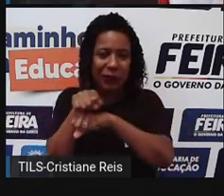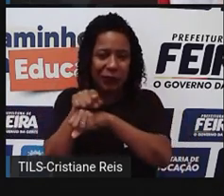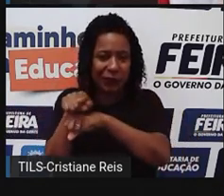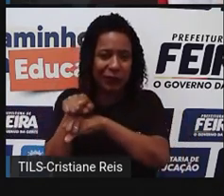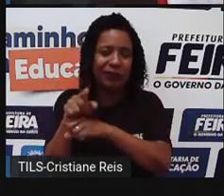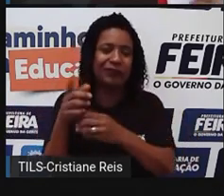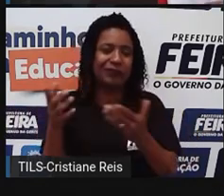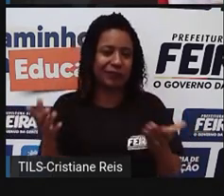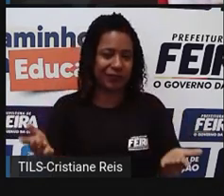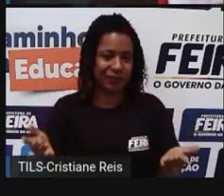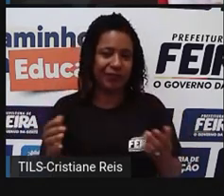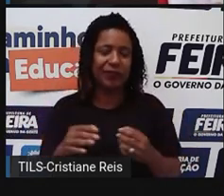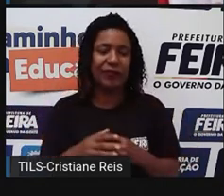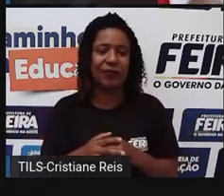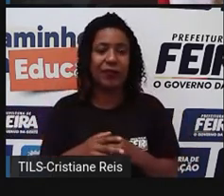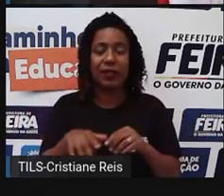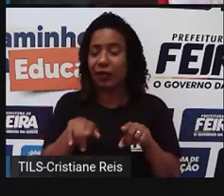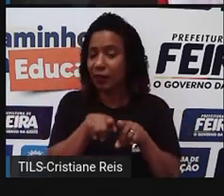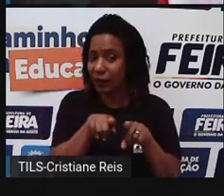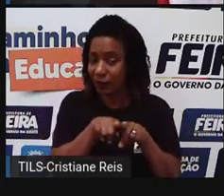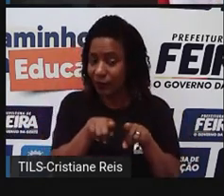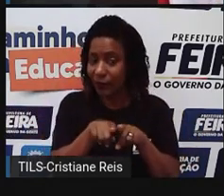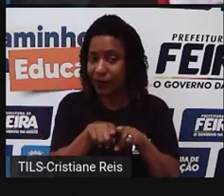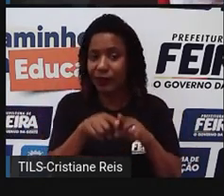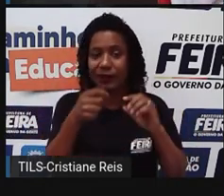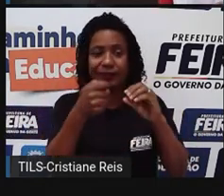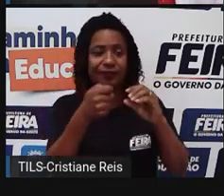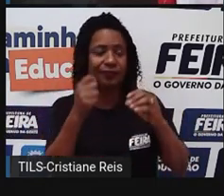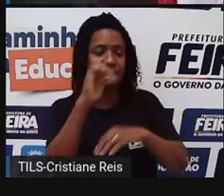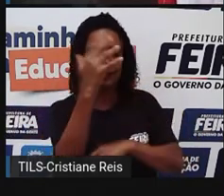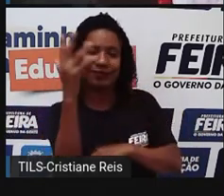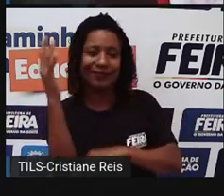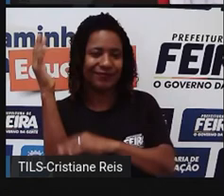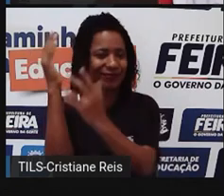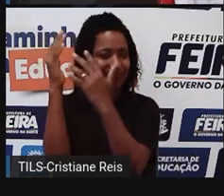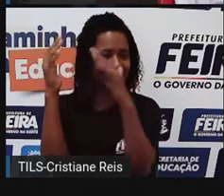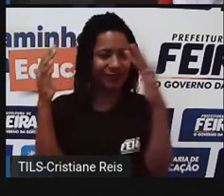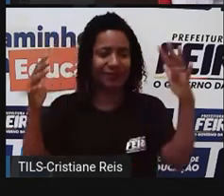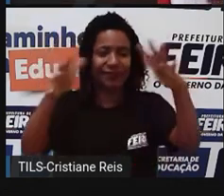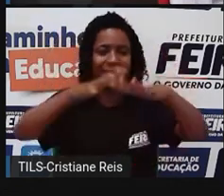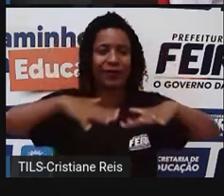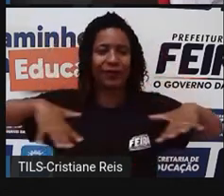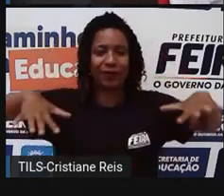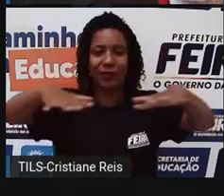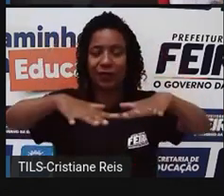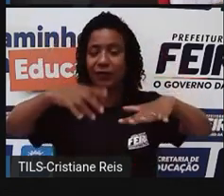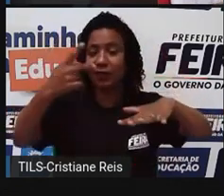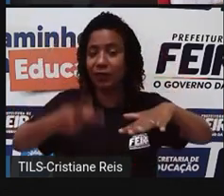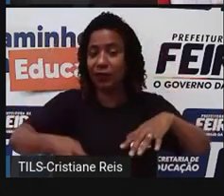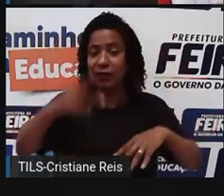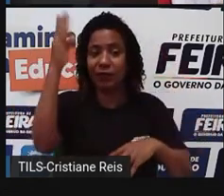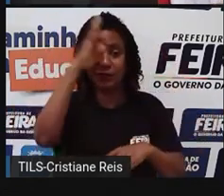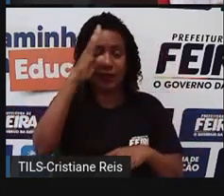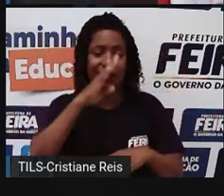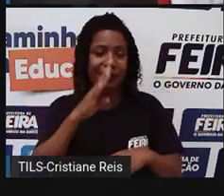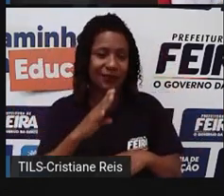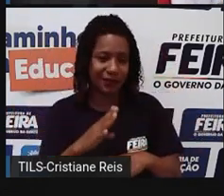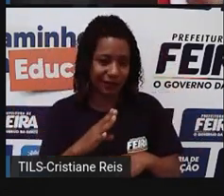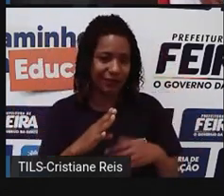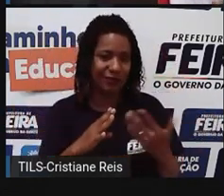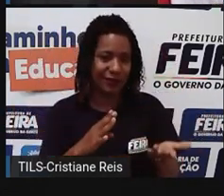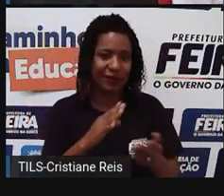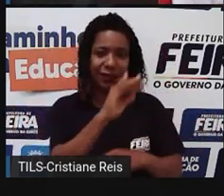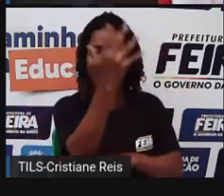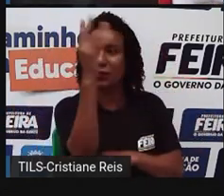situações relacionadas também a aspectos ambientais, como no caso do próprio Brasil, que a gente vive, né, essa situação de